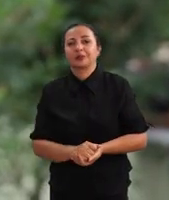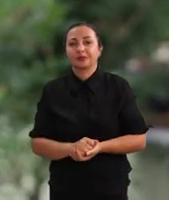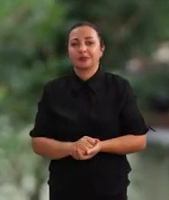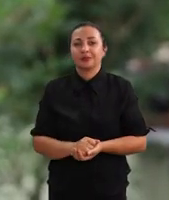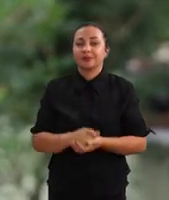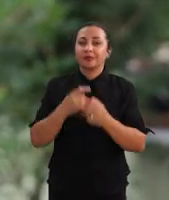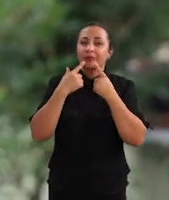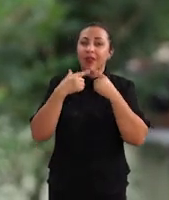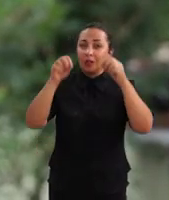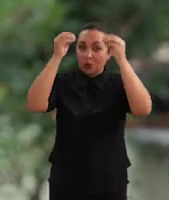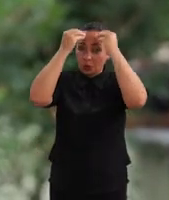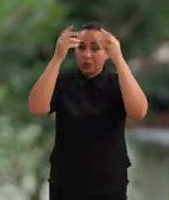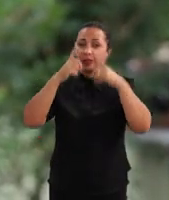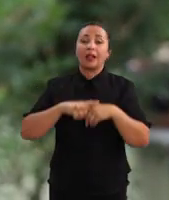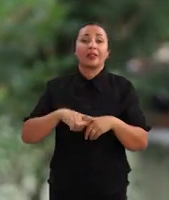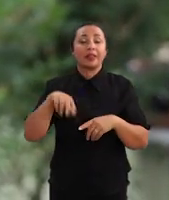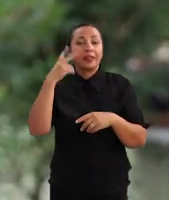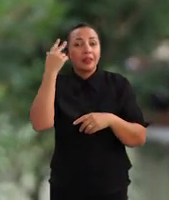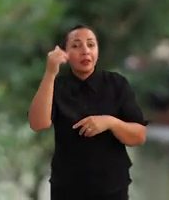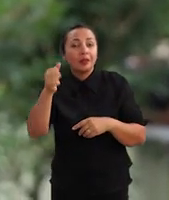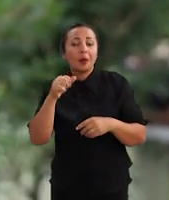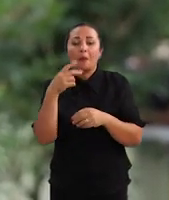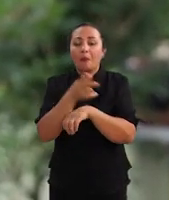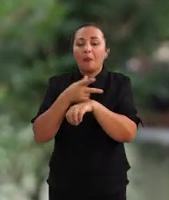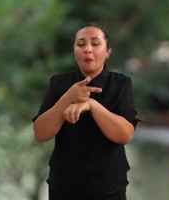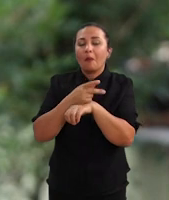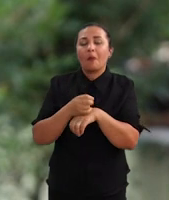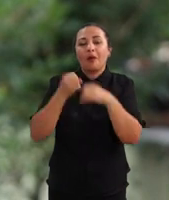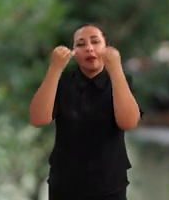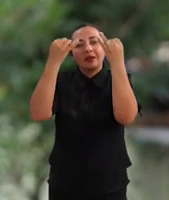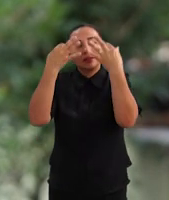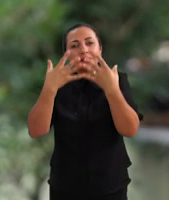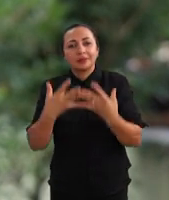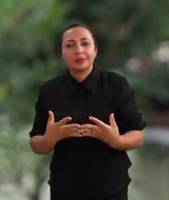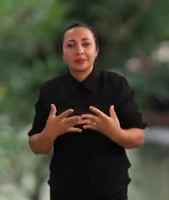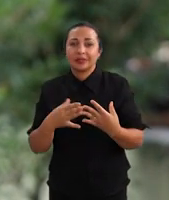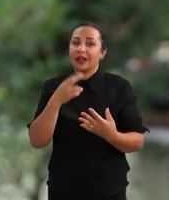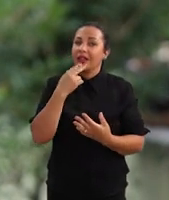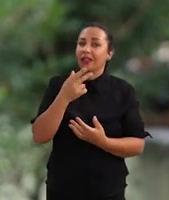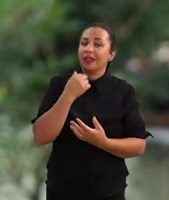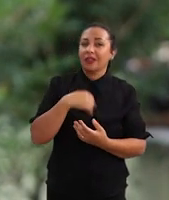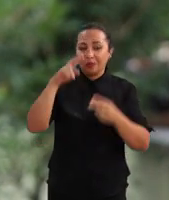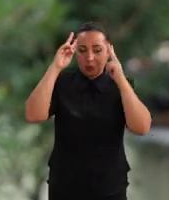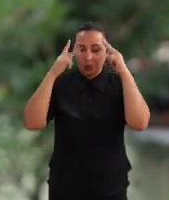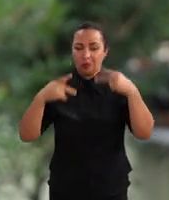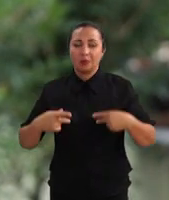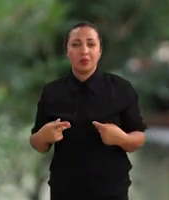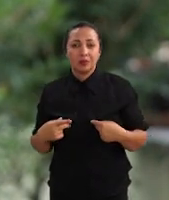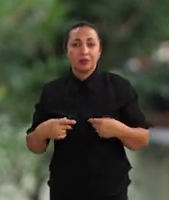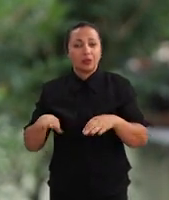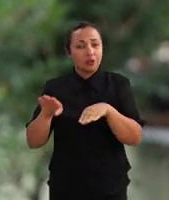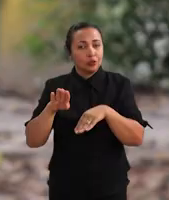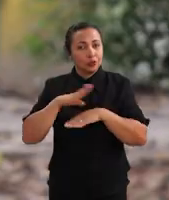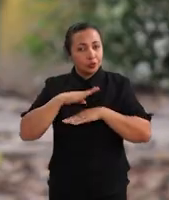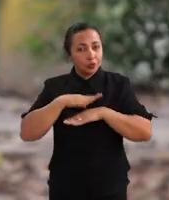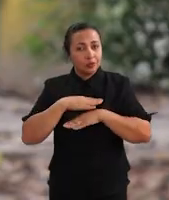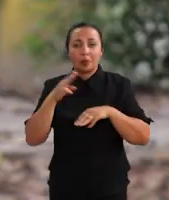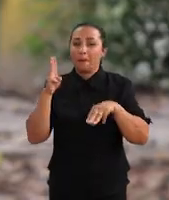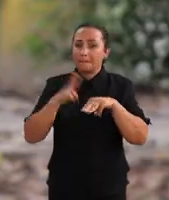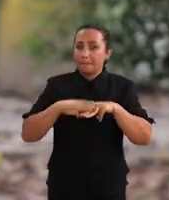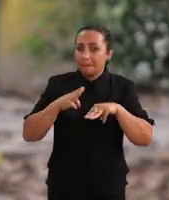procura descrever as línguas humanas de maneira matemática,